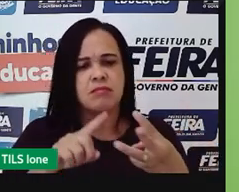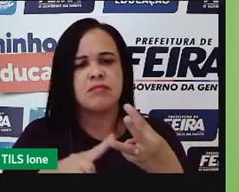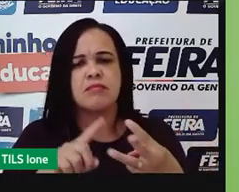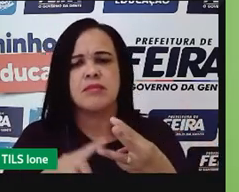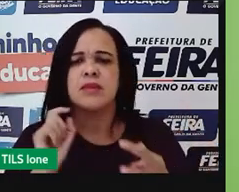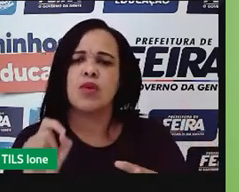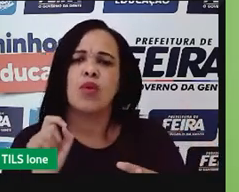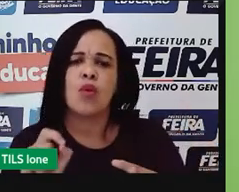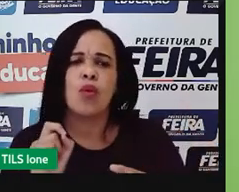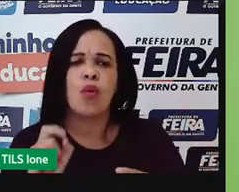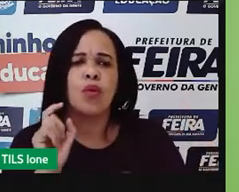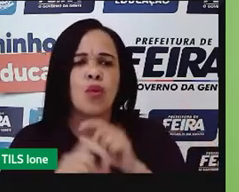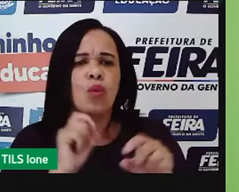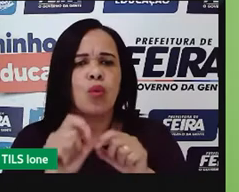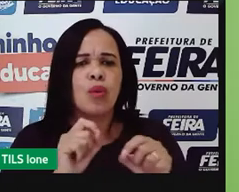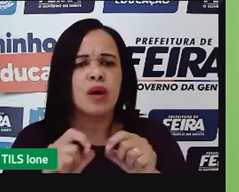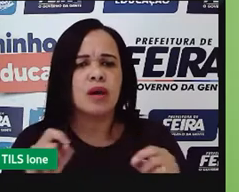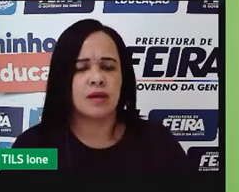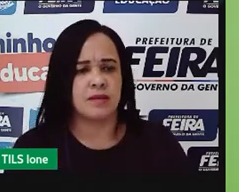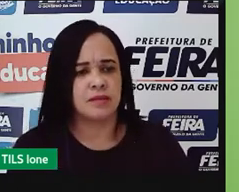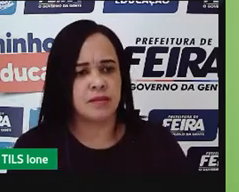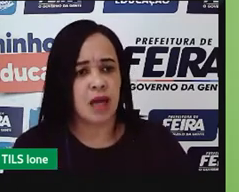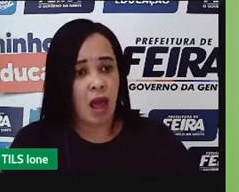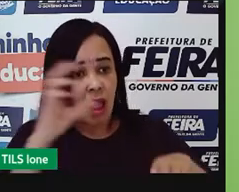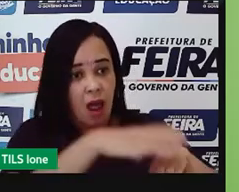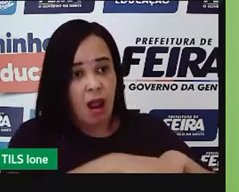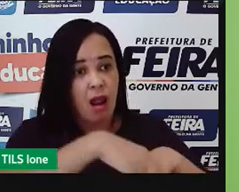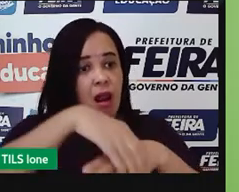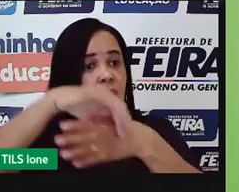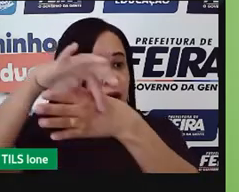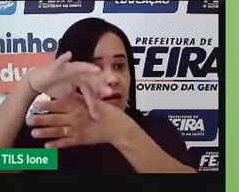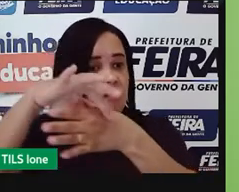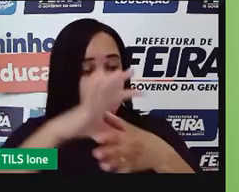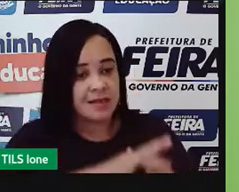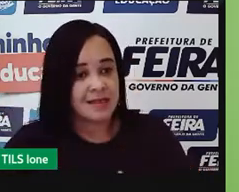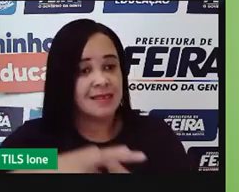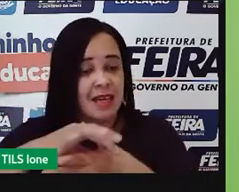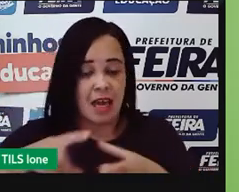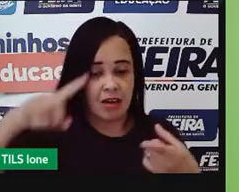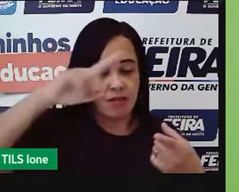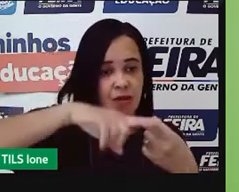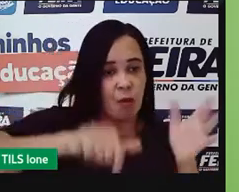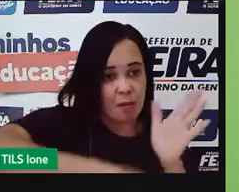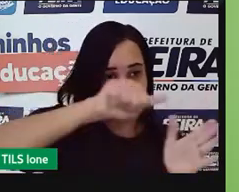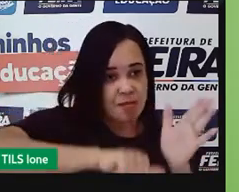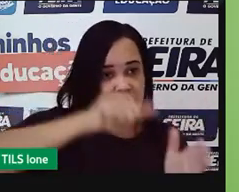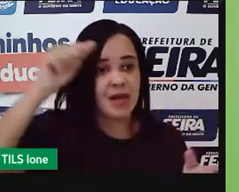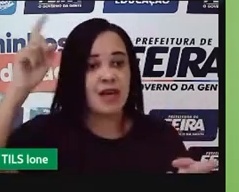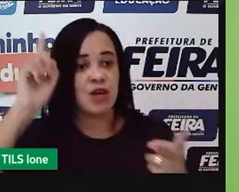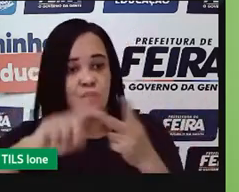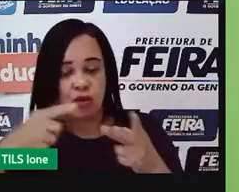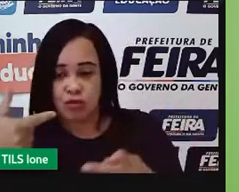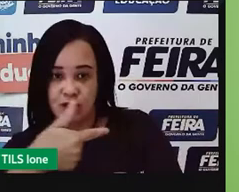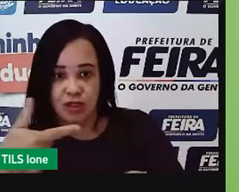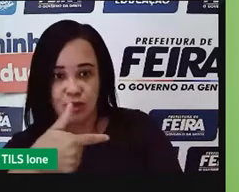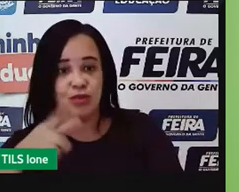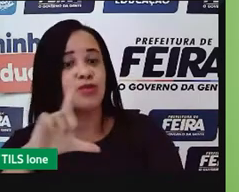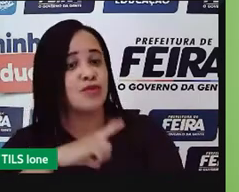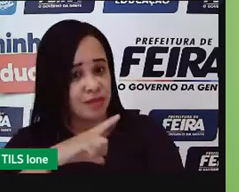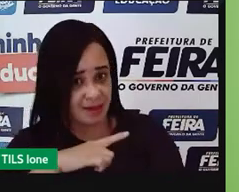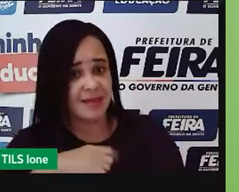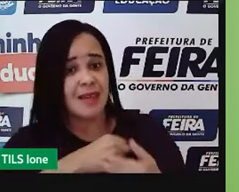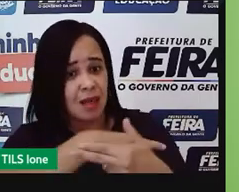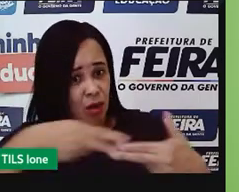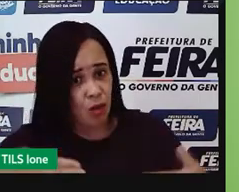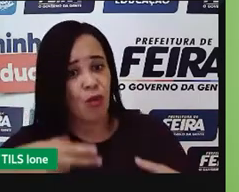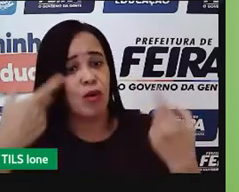né, ele é o setor que praticamente abastece o setor secundário e o setor primário, porque onde é que eu vou comprar lá as ferramentas que